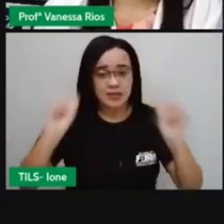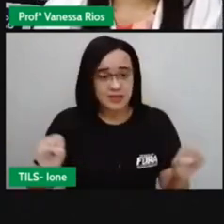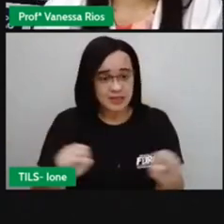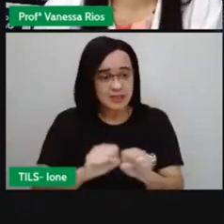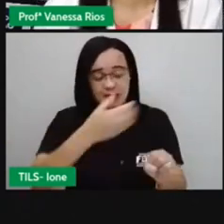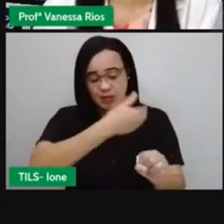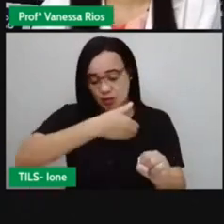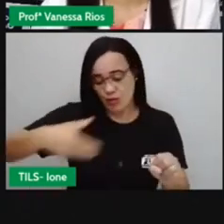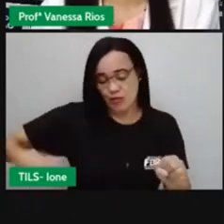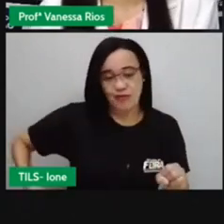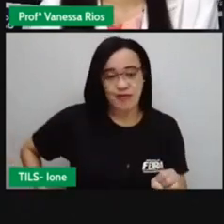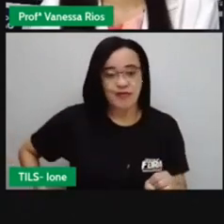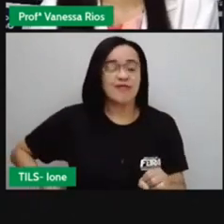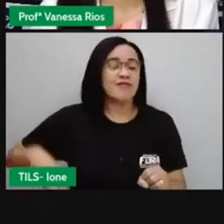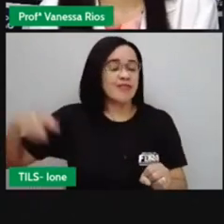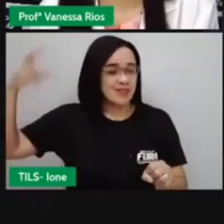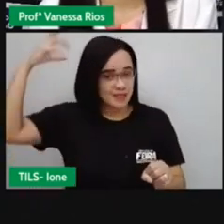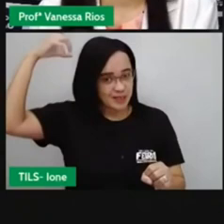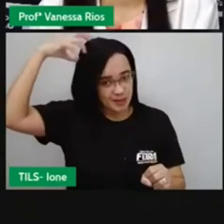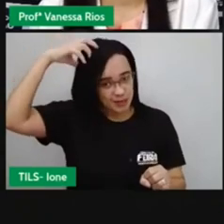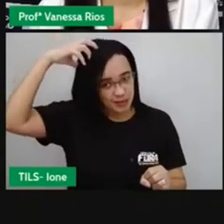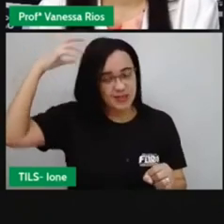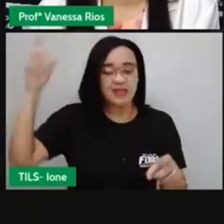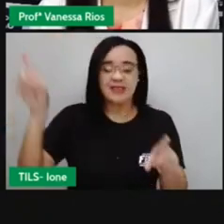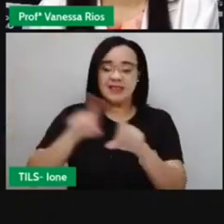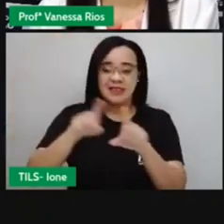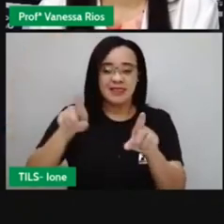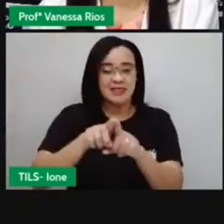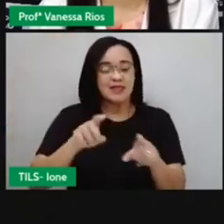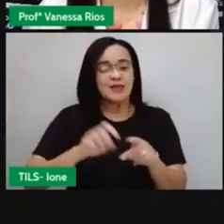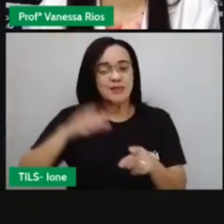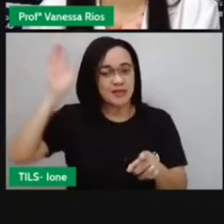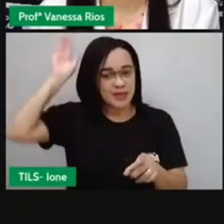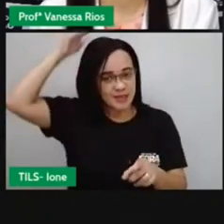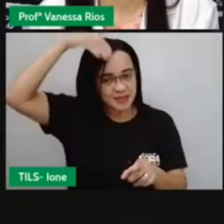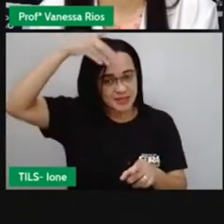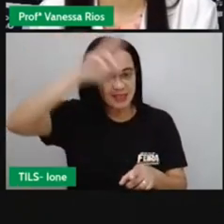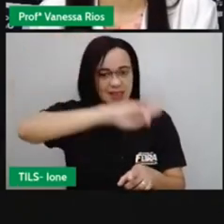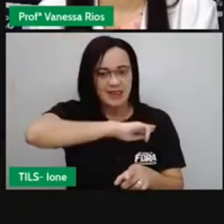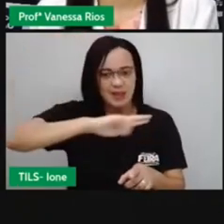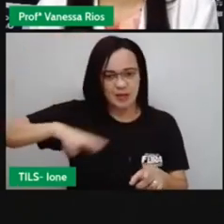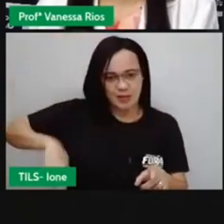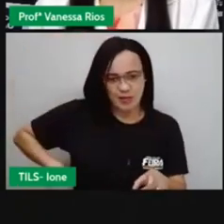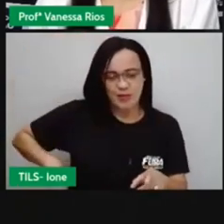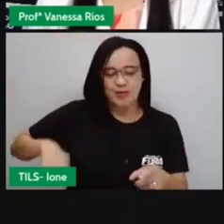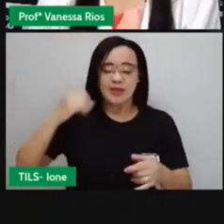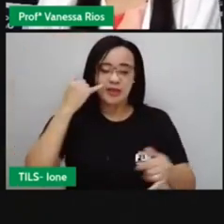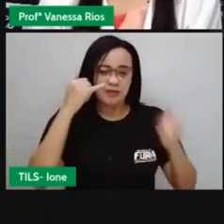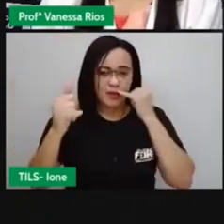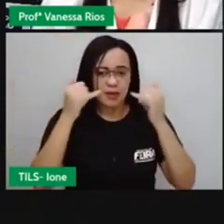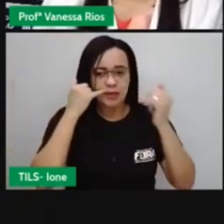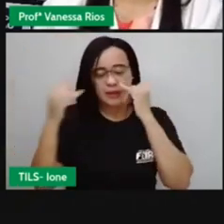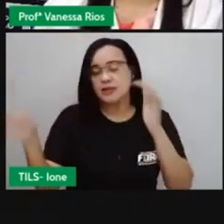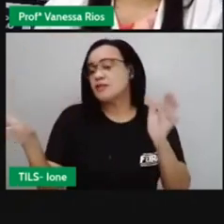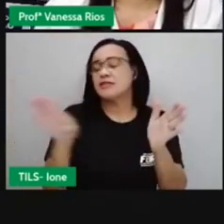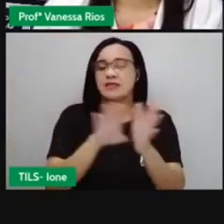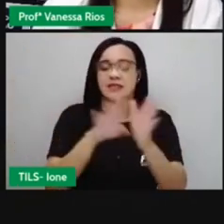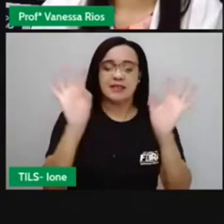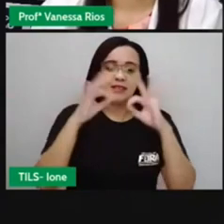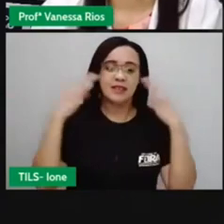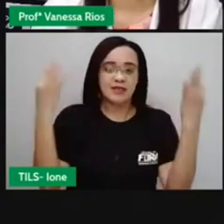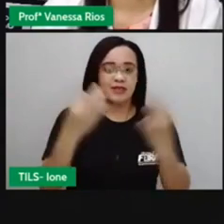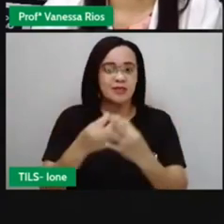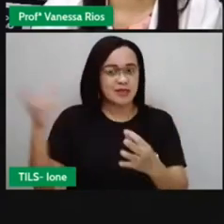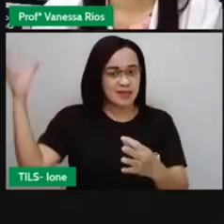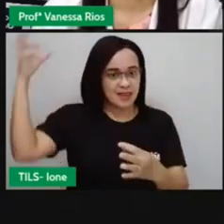monarquia e também ao da república. A gente já viu aí informações sobre a chegada da família real,